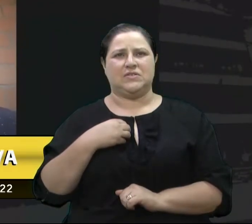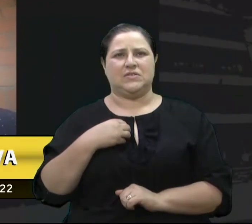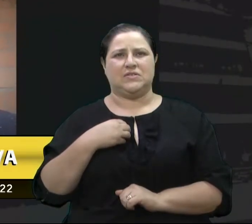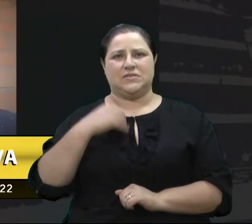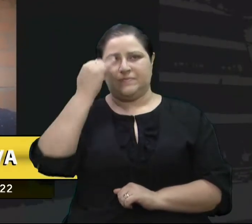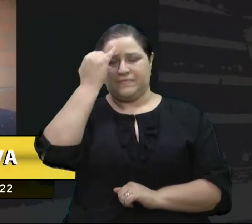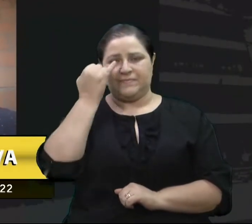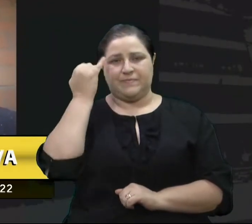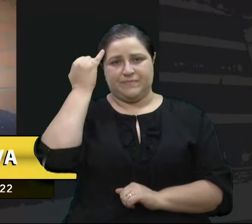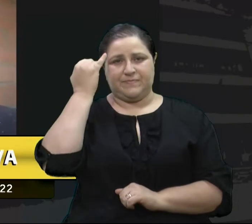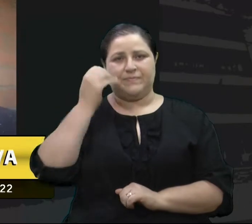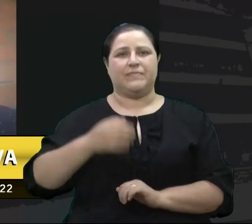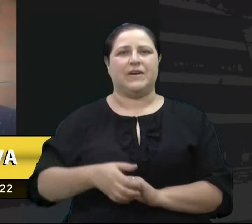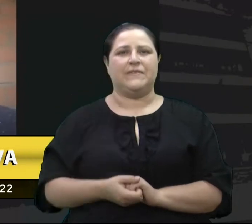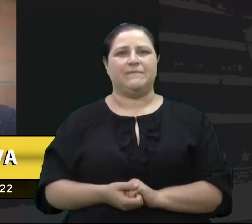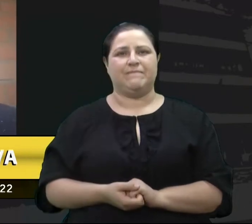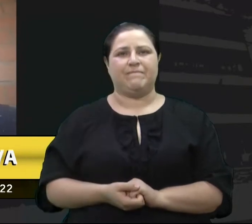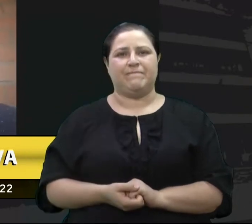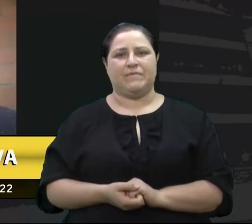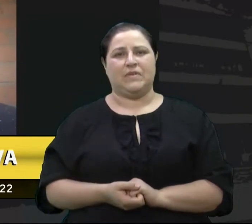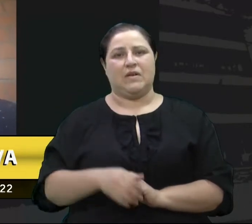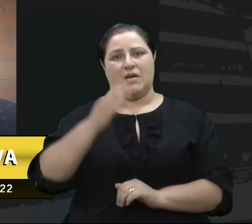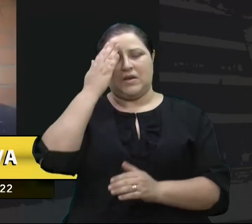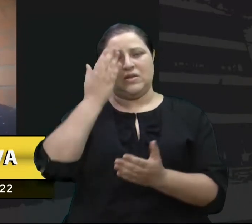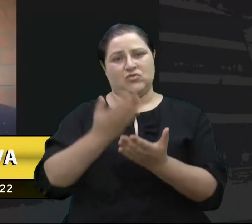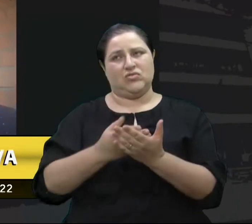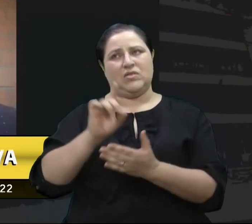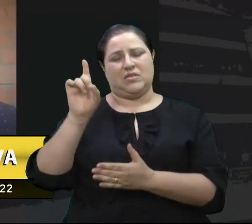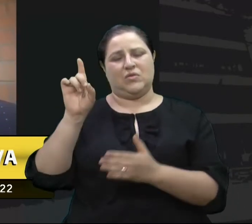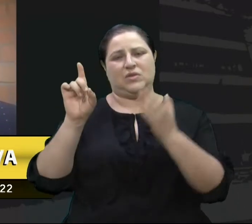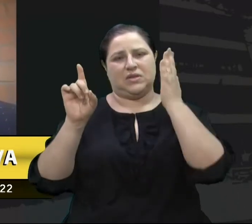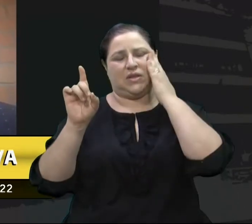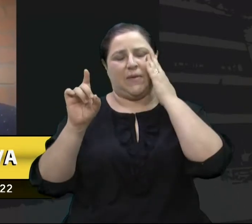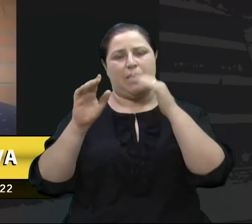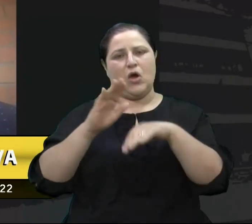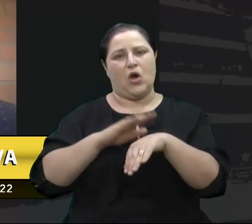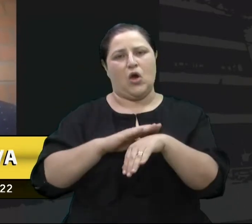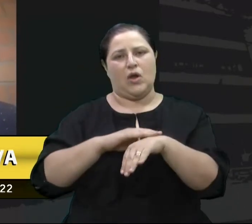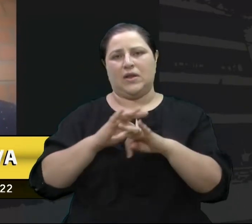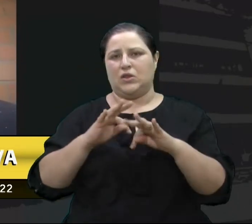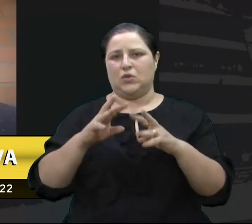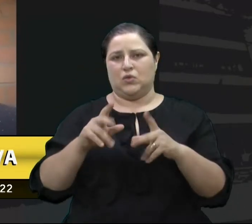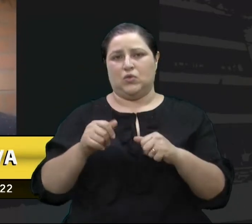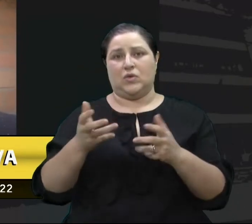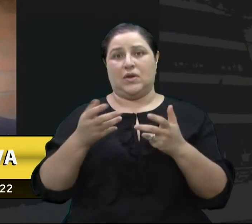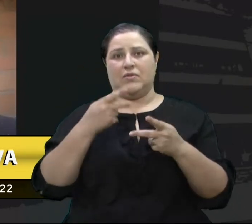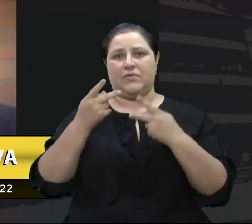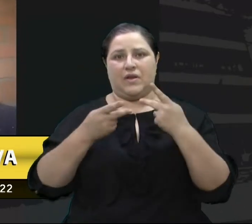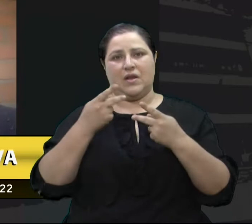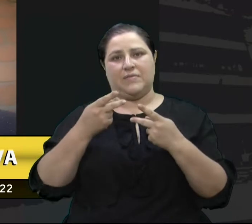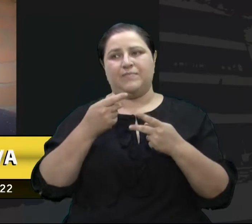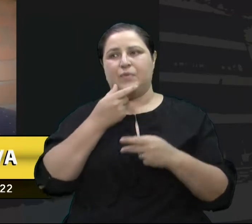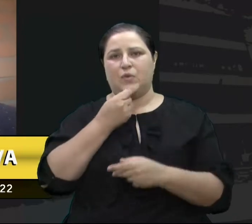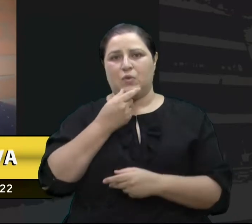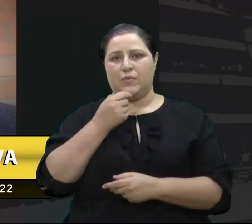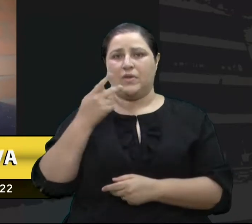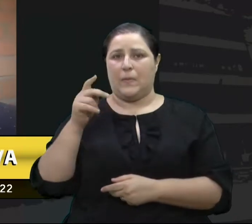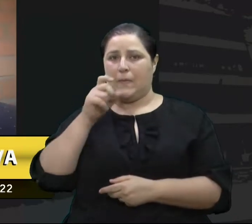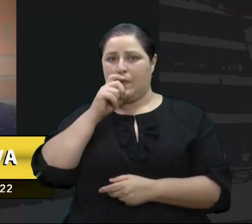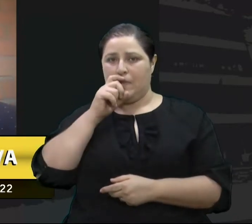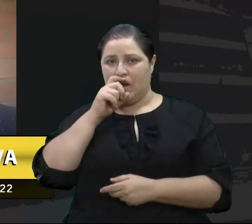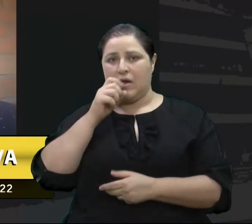Bressan, vamos acreditar que Deus sabe a ordem de tudo, né? Mas eu quero dizer que ele deixou uma contribuição, sim.